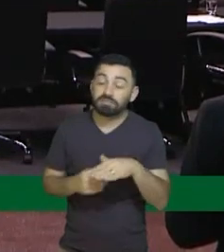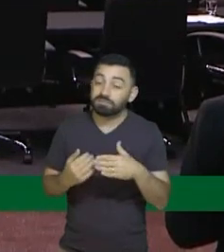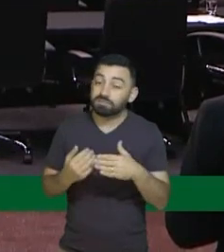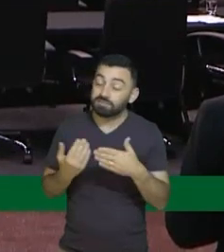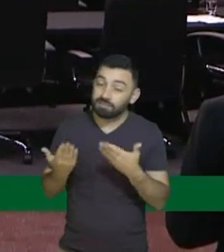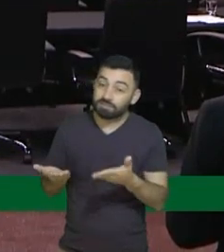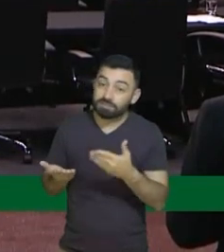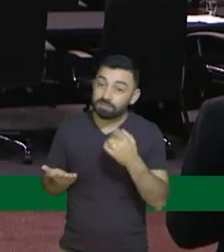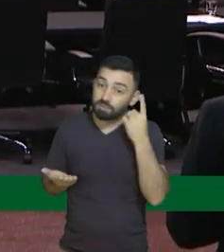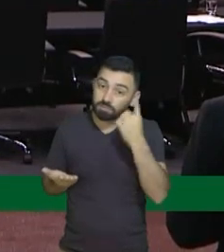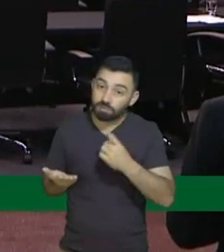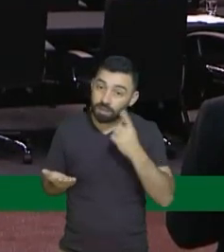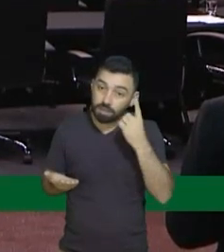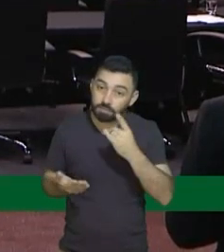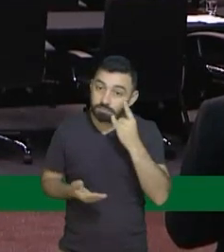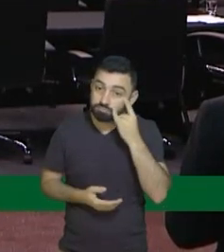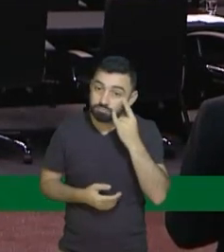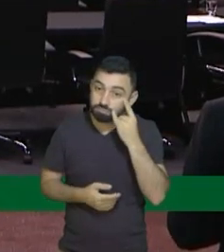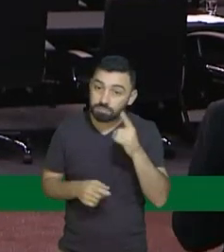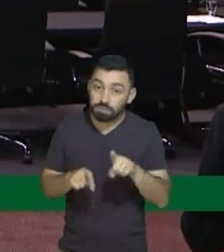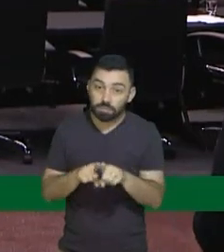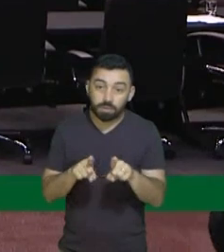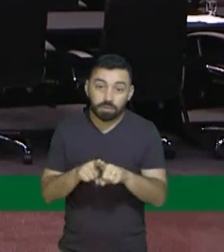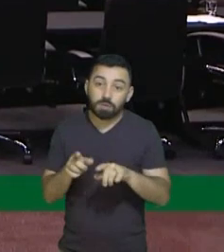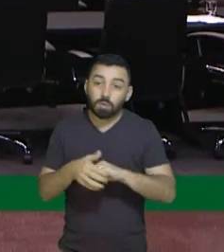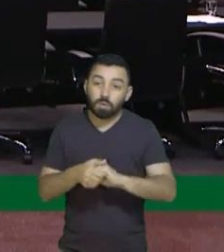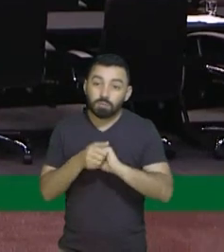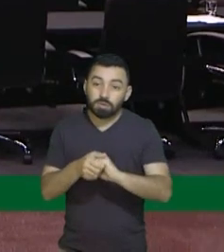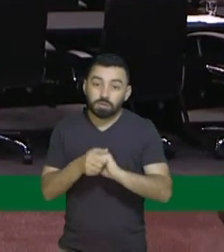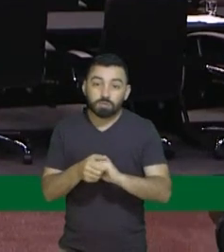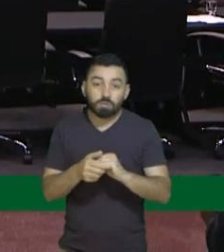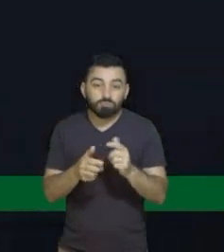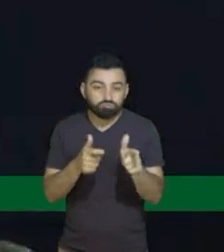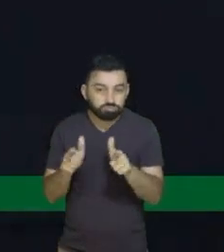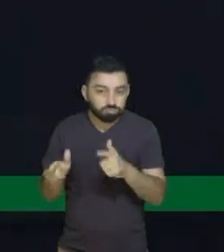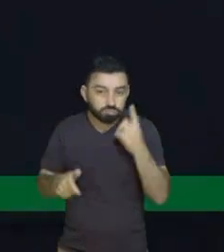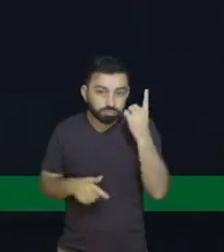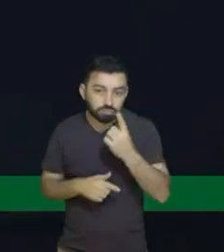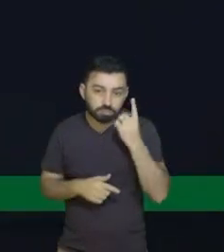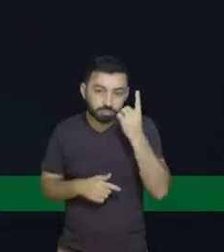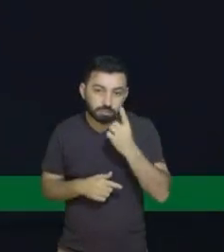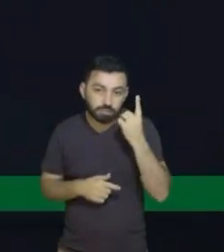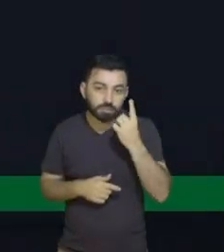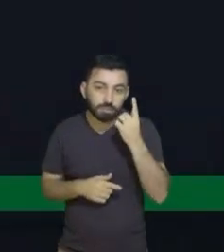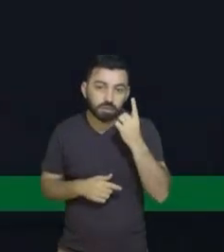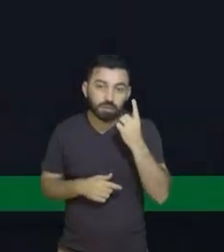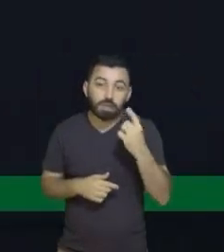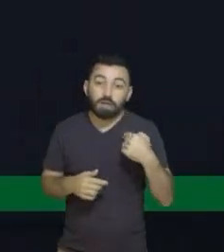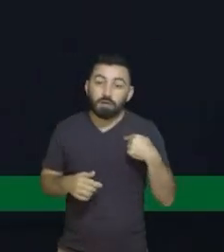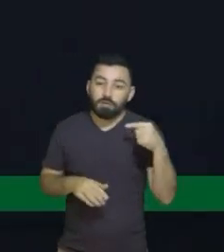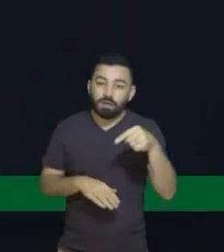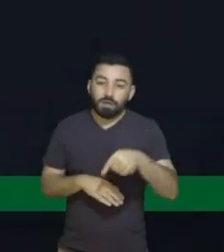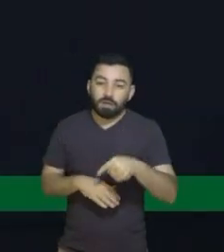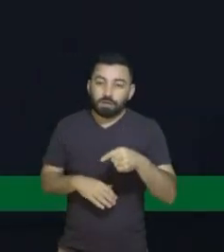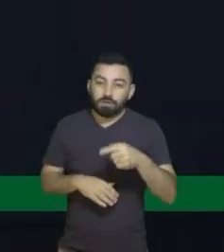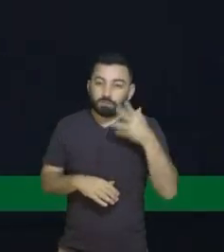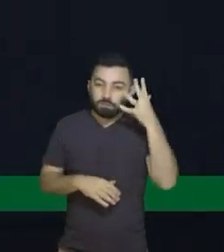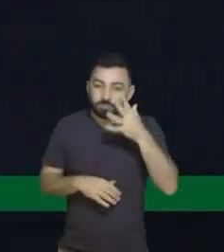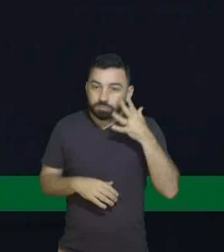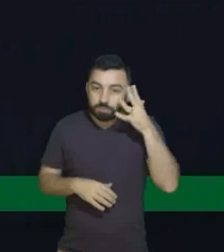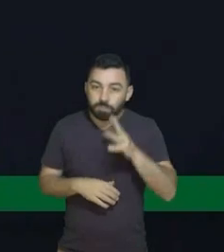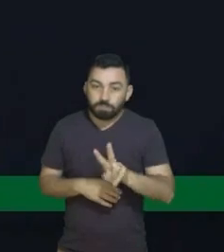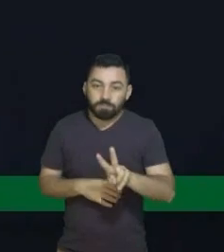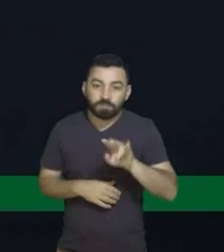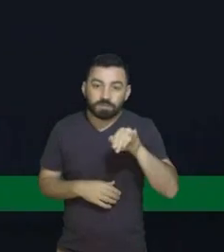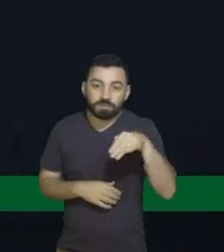de Bocaina do Sul. O grupo, que também abrange outros municípios serranos, propaga o papel do vime na vida dos artesãos e